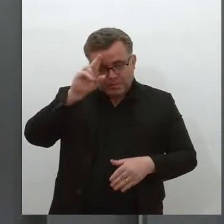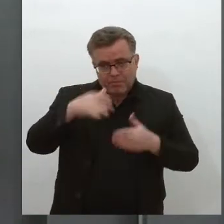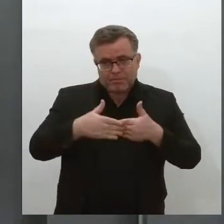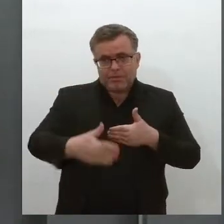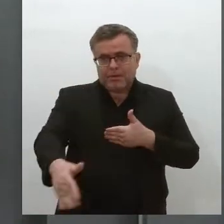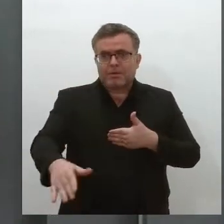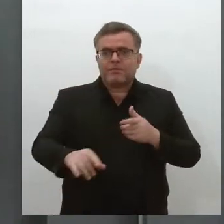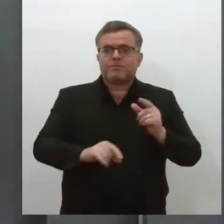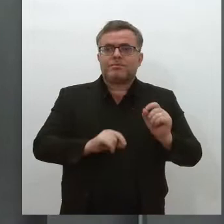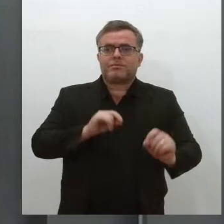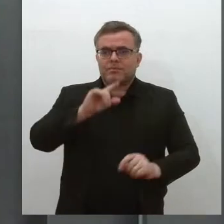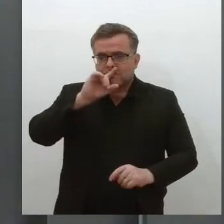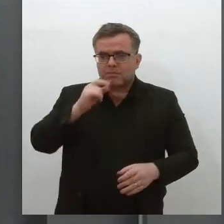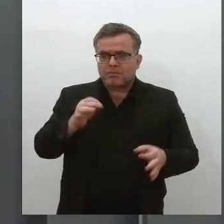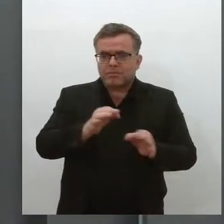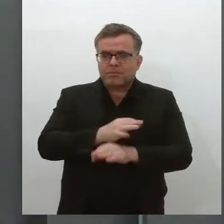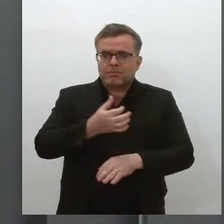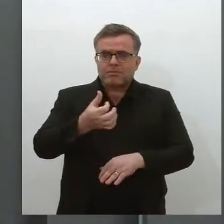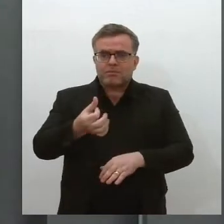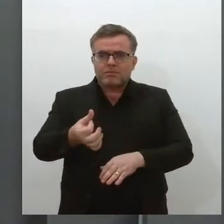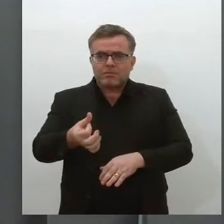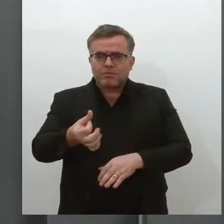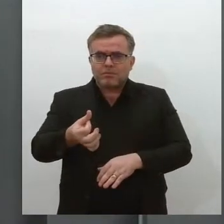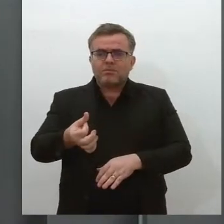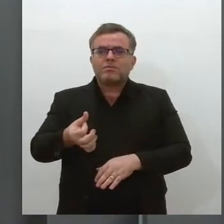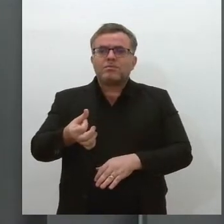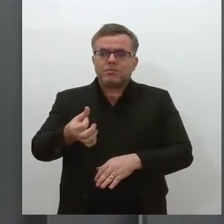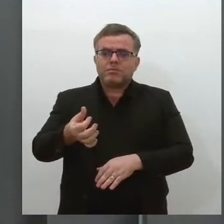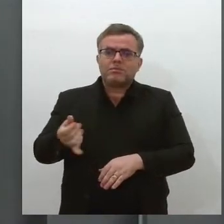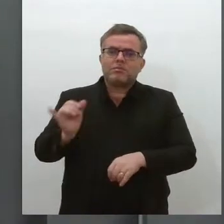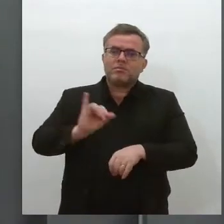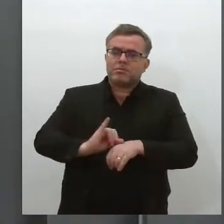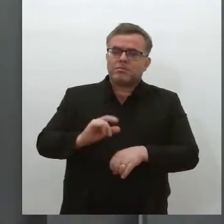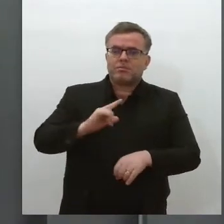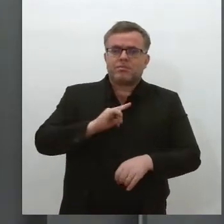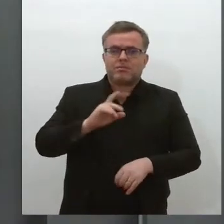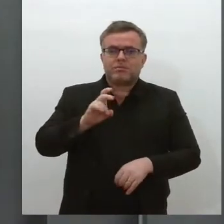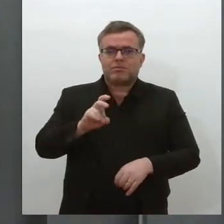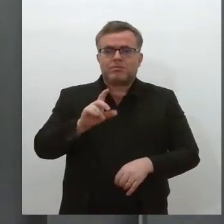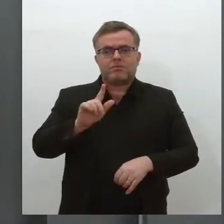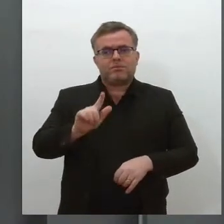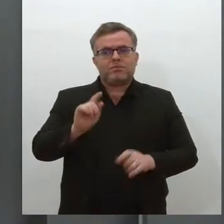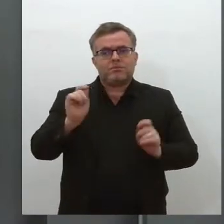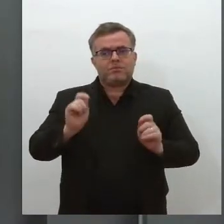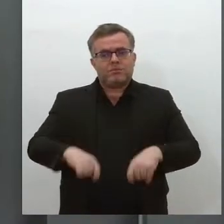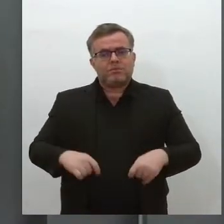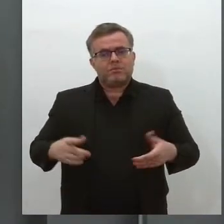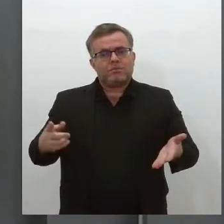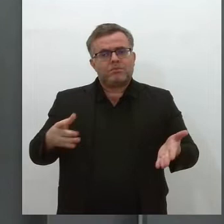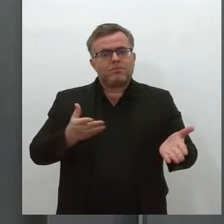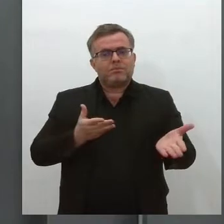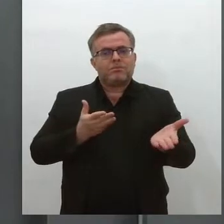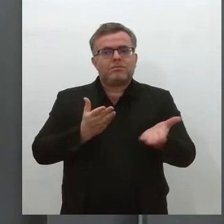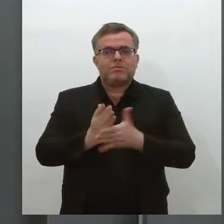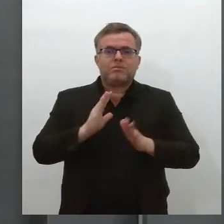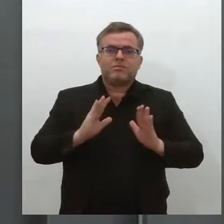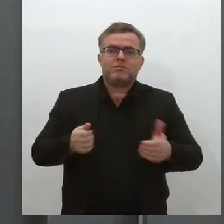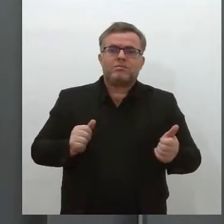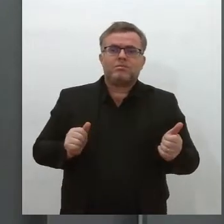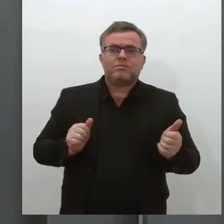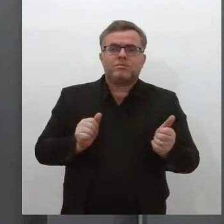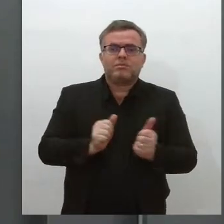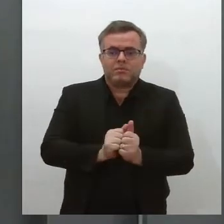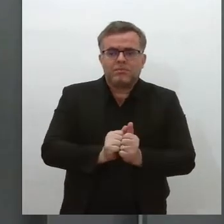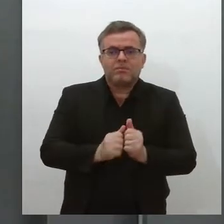passam a contar com a tecnologia 5G. A decisão foi aprovada em reunião do Grupo de Acompanhamento da Implantação das